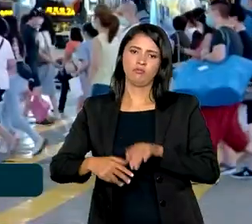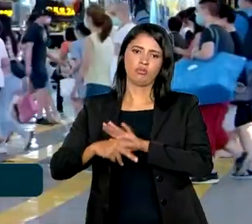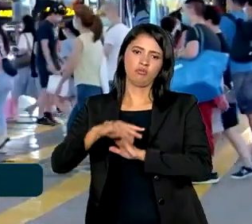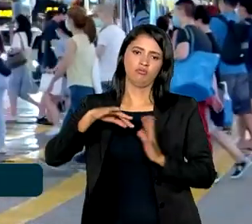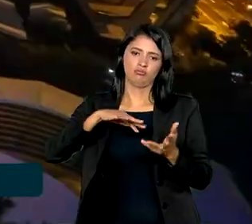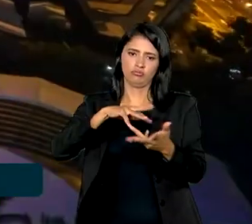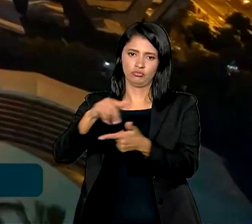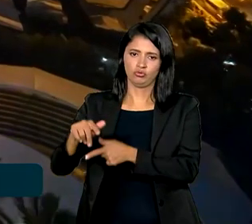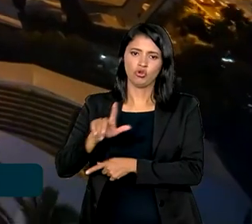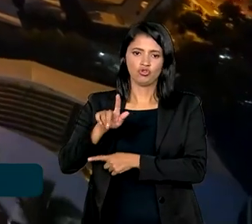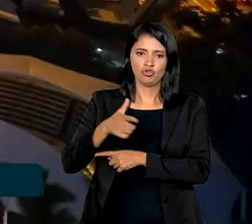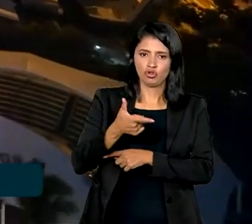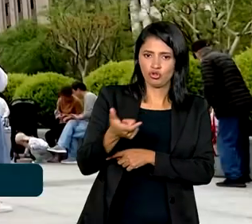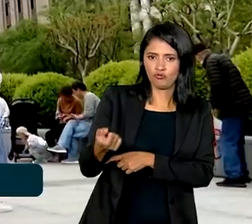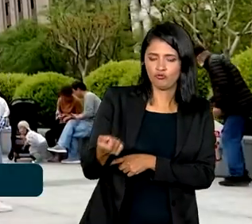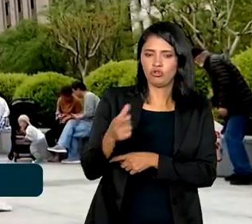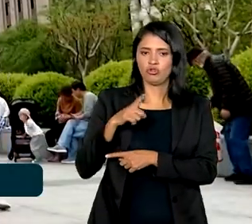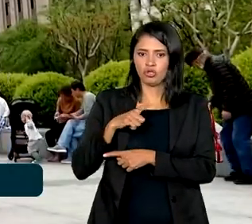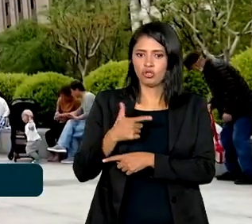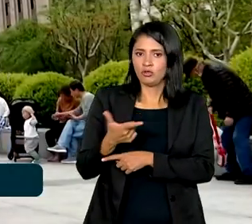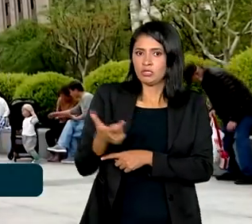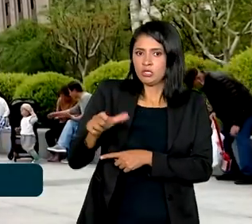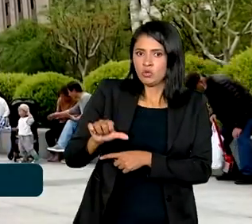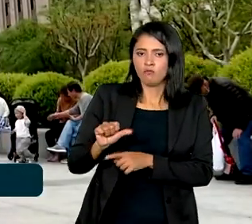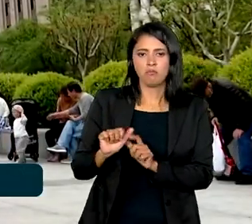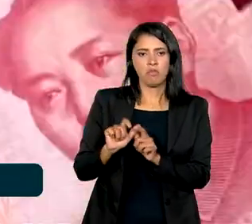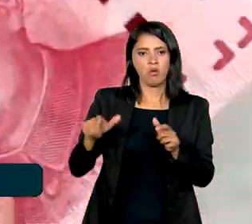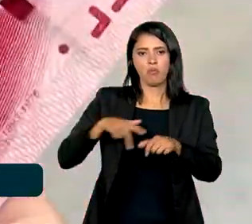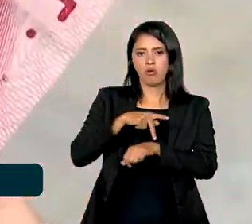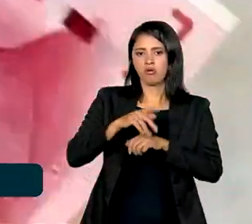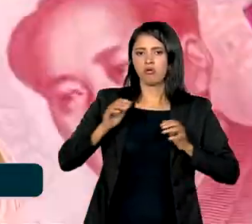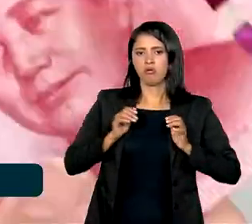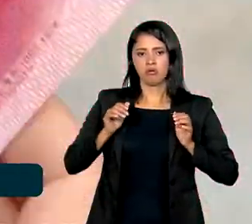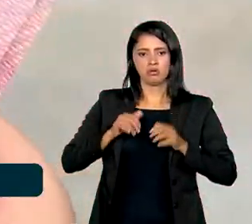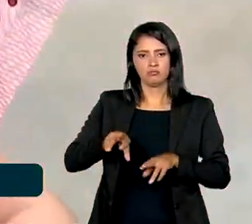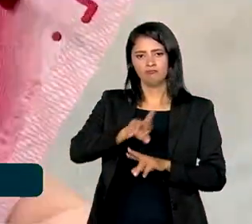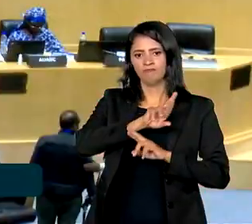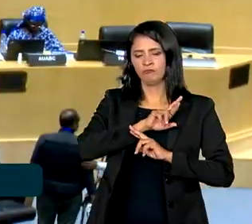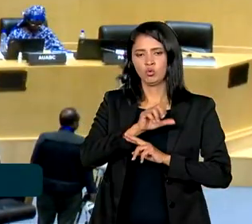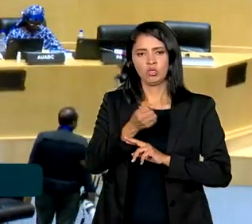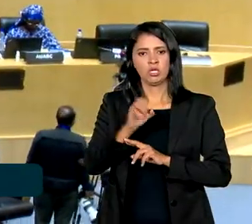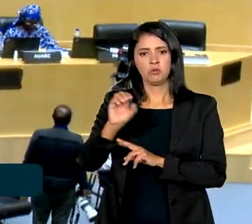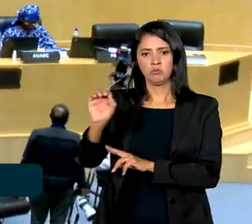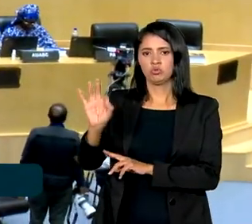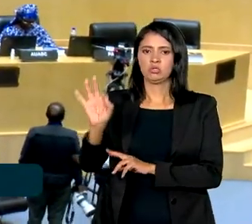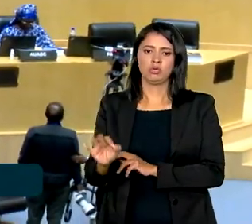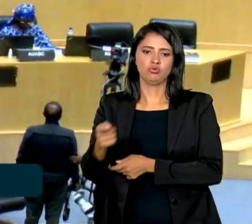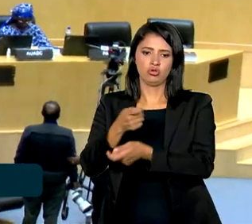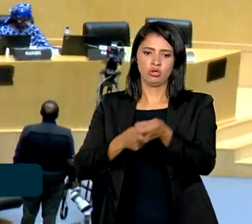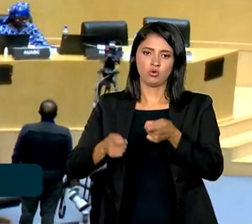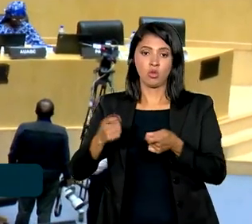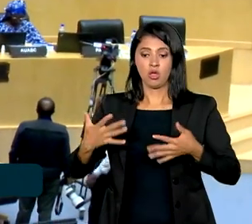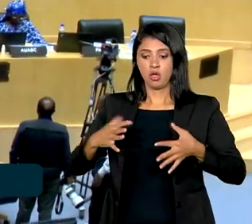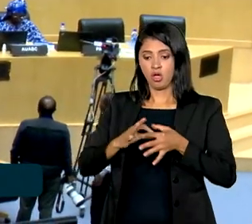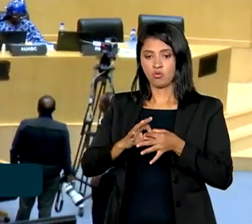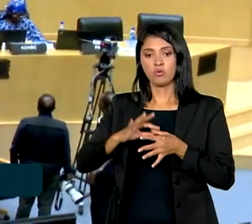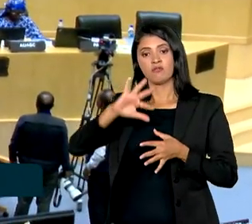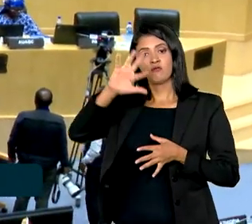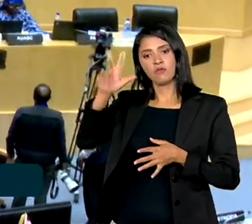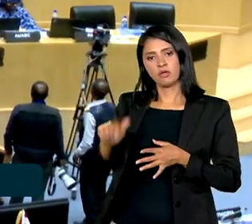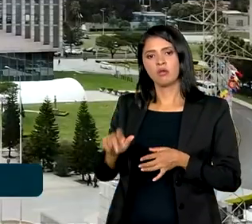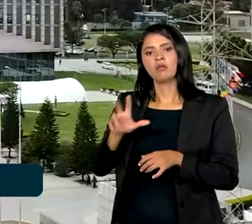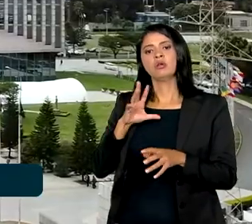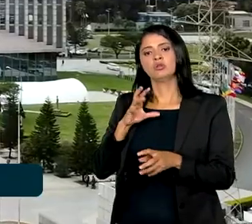G20 reúne as maiores economias do mundo, responsáveis por mais de 80% da economia global. A União Africana tem 55